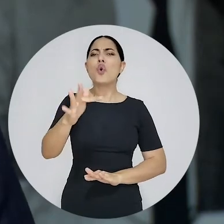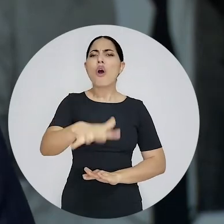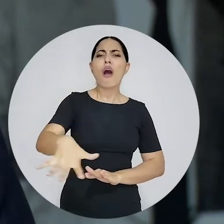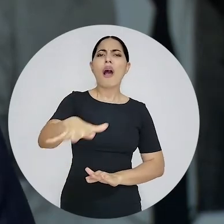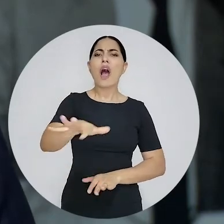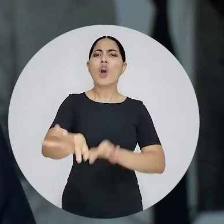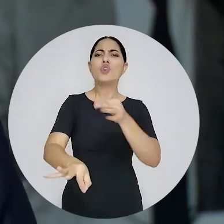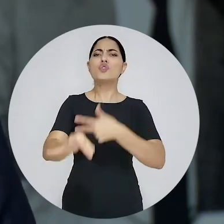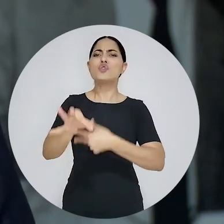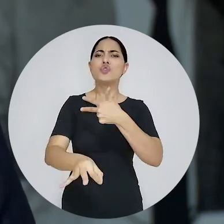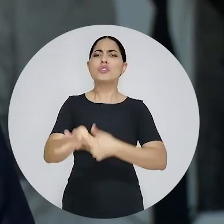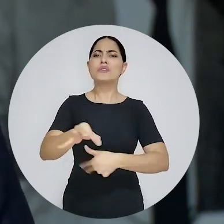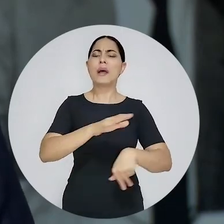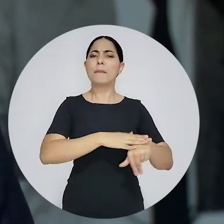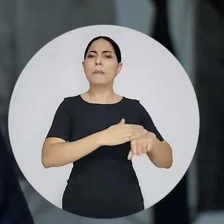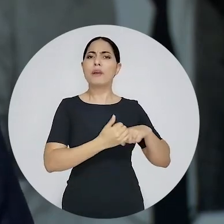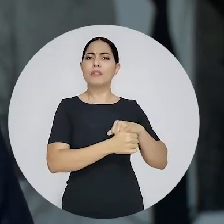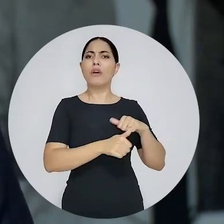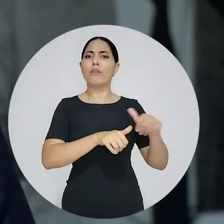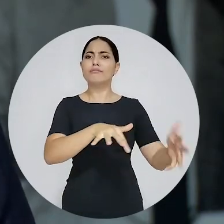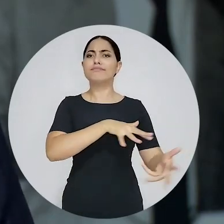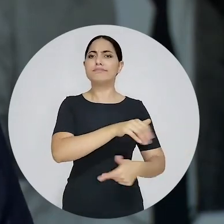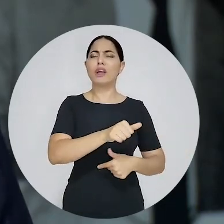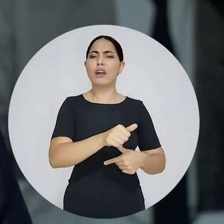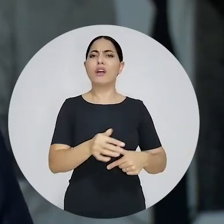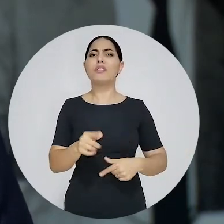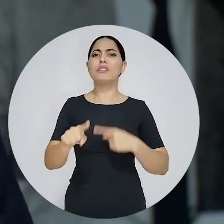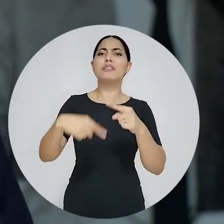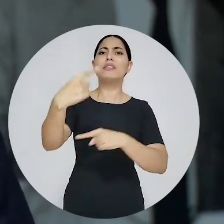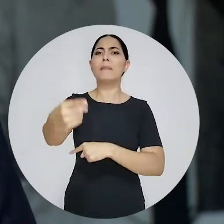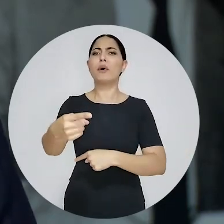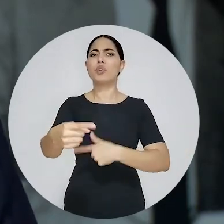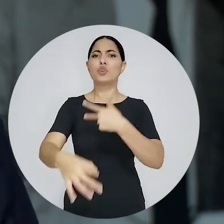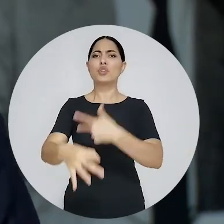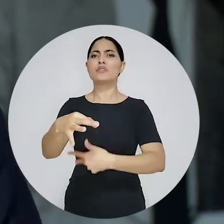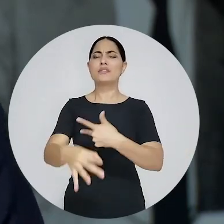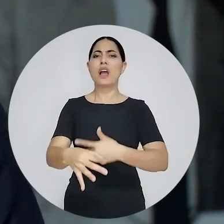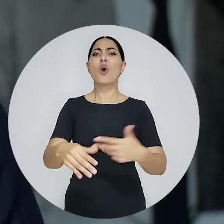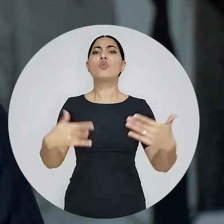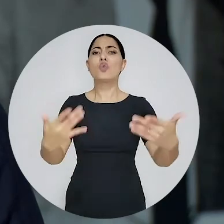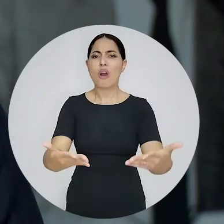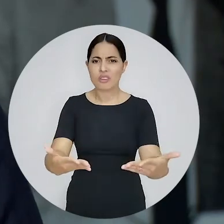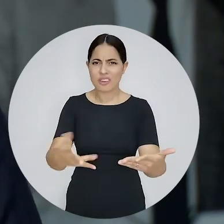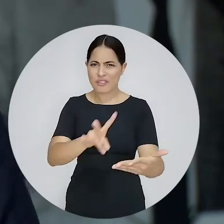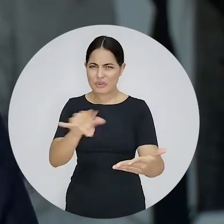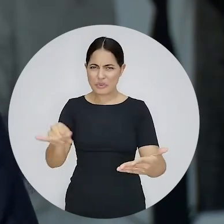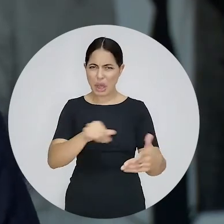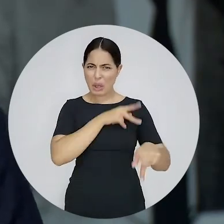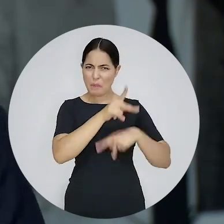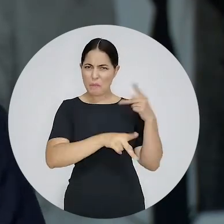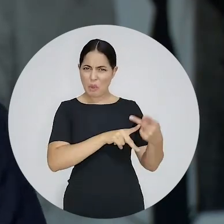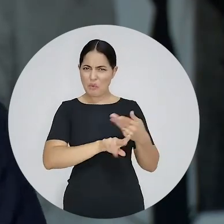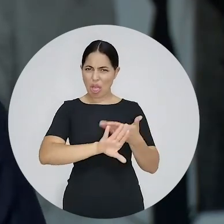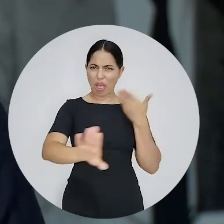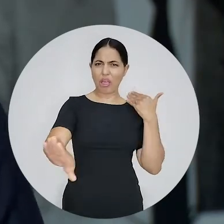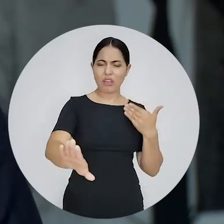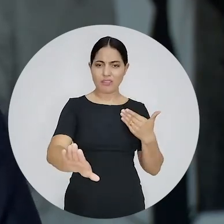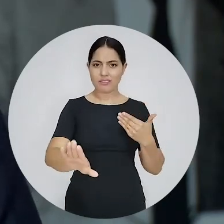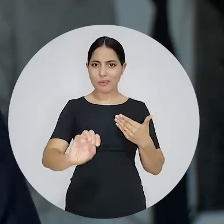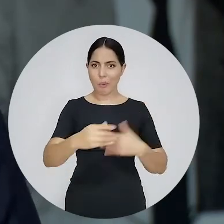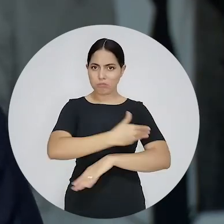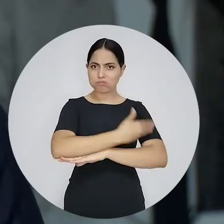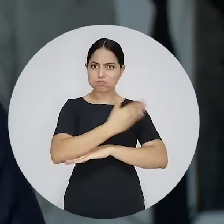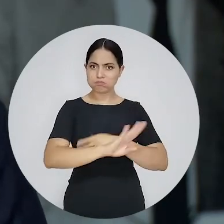nascerá deste momento de crise? Nós não acreditamos no judiciário apartado do povo, trancado em